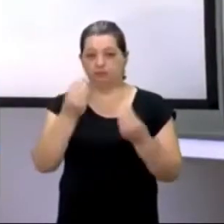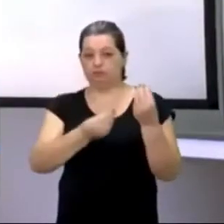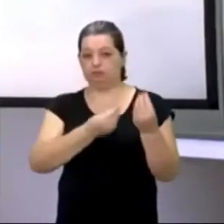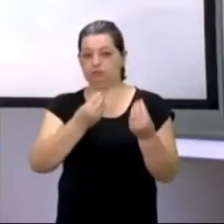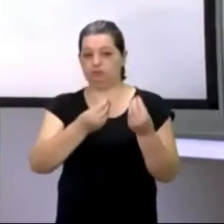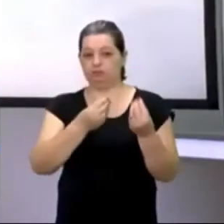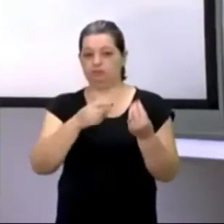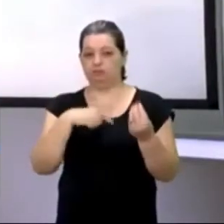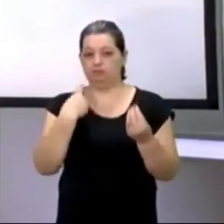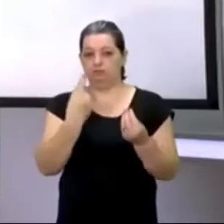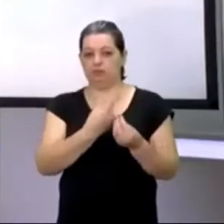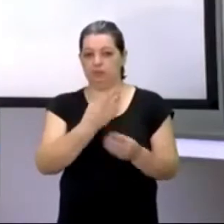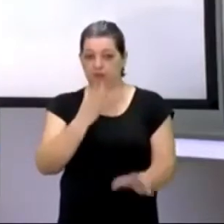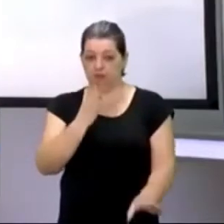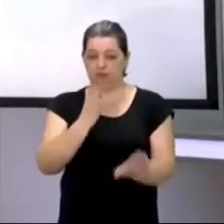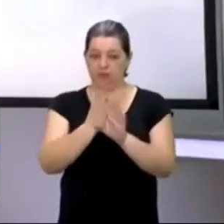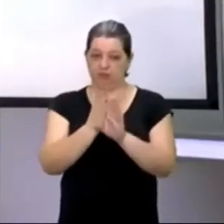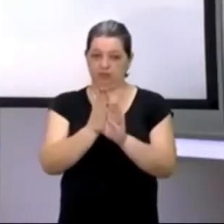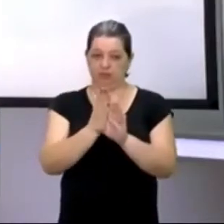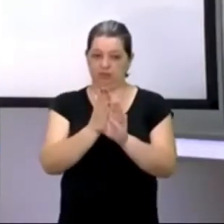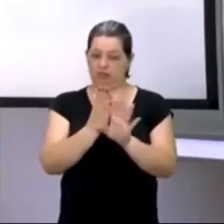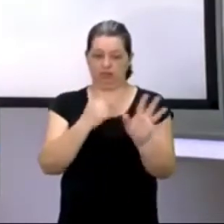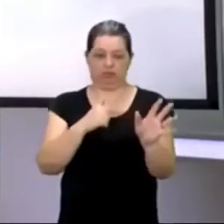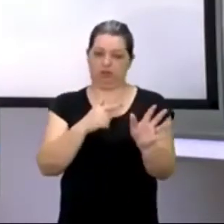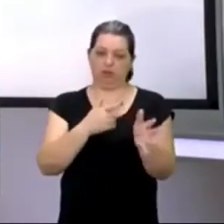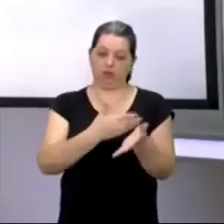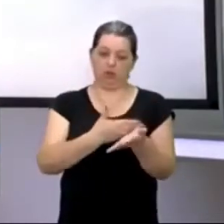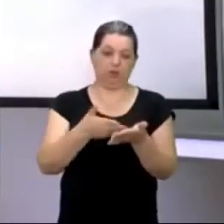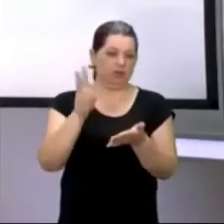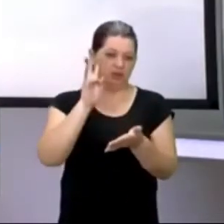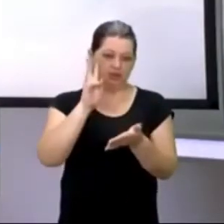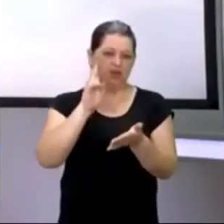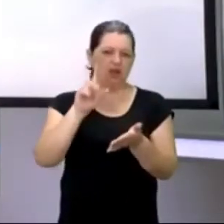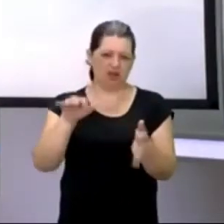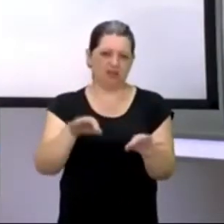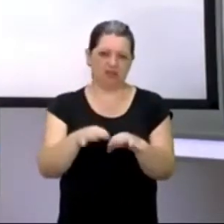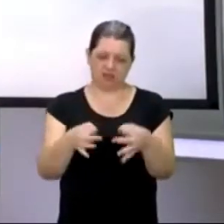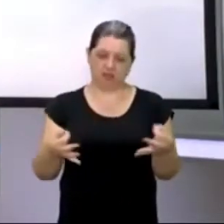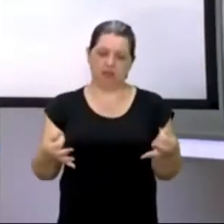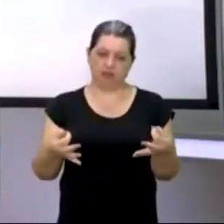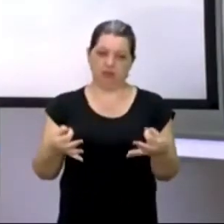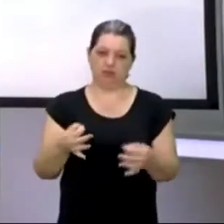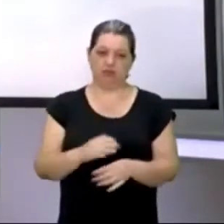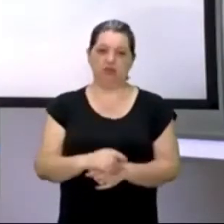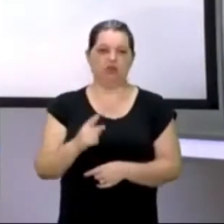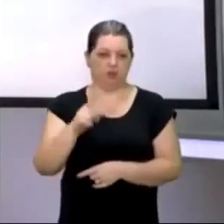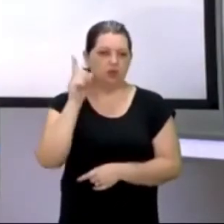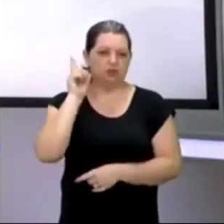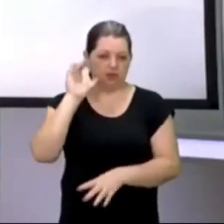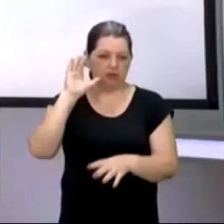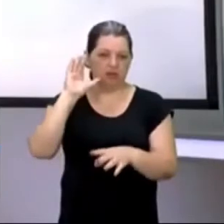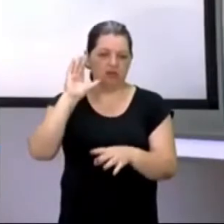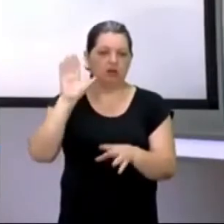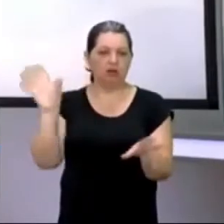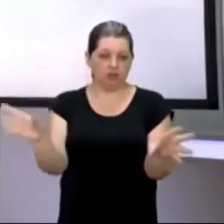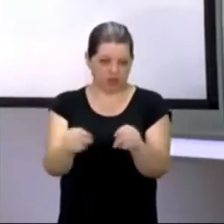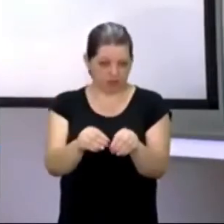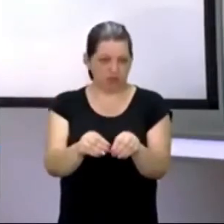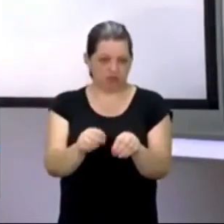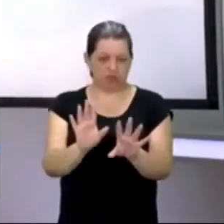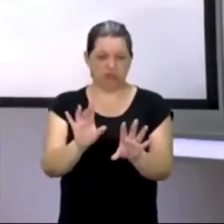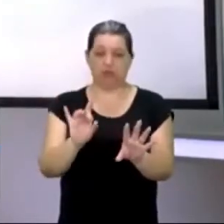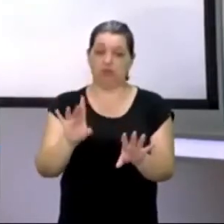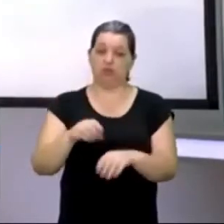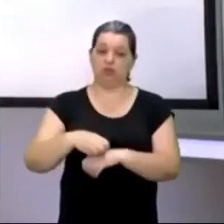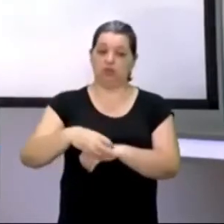como a gente pode, desculpa, calma lá, não vou entrar nem na história, a história é muito simples, a história é muito simples, você consegue o resumo por aí, a minha contribuição aqui vai